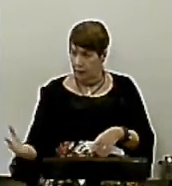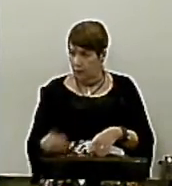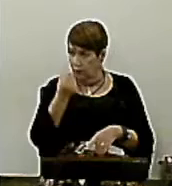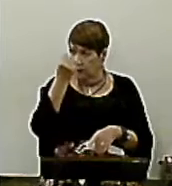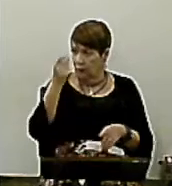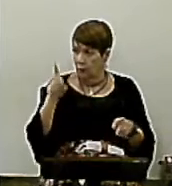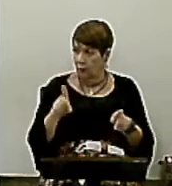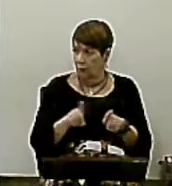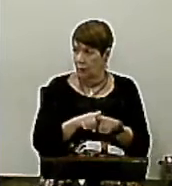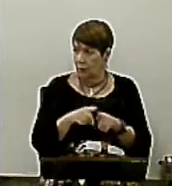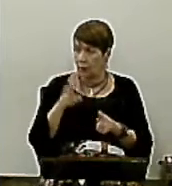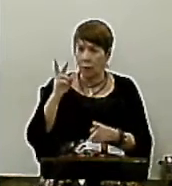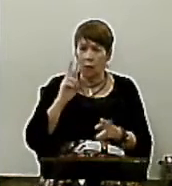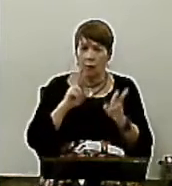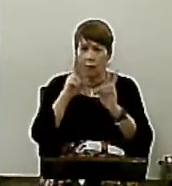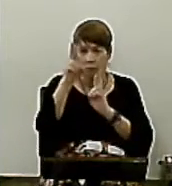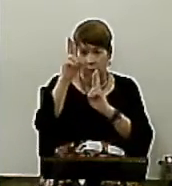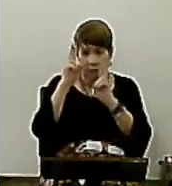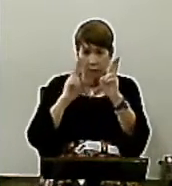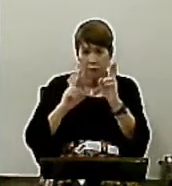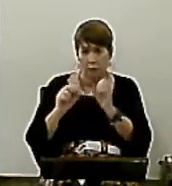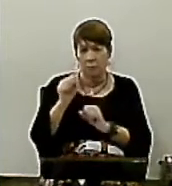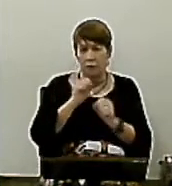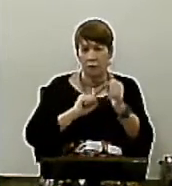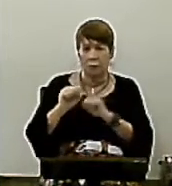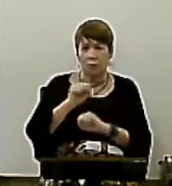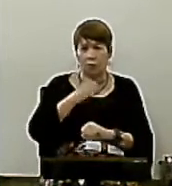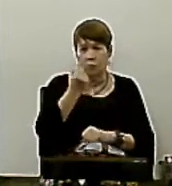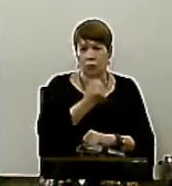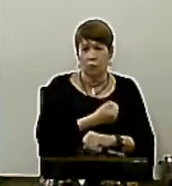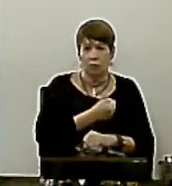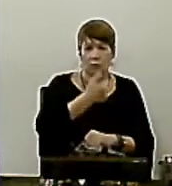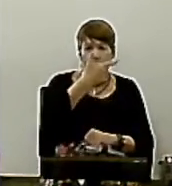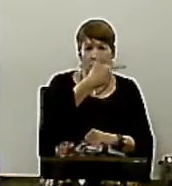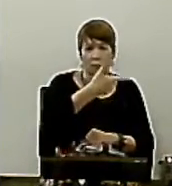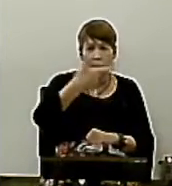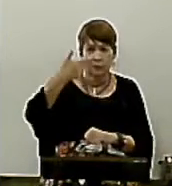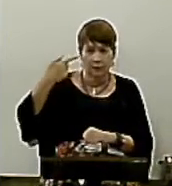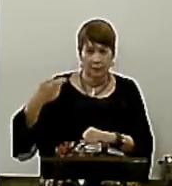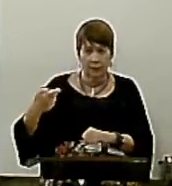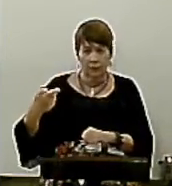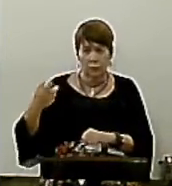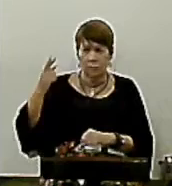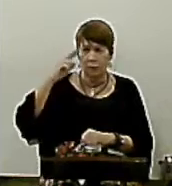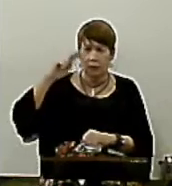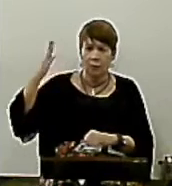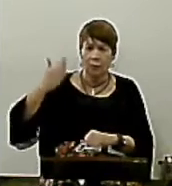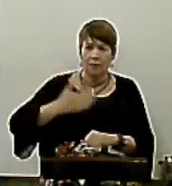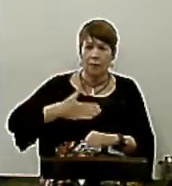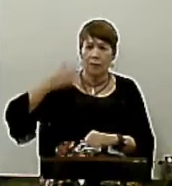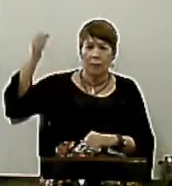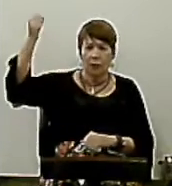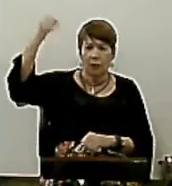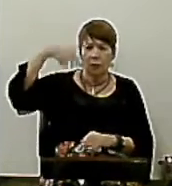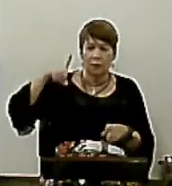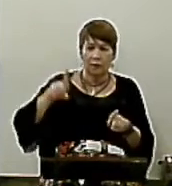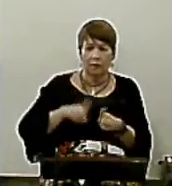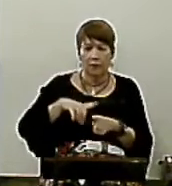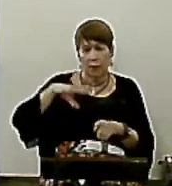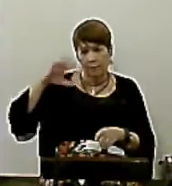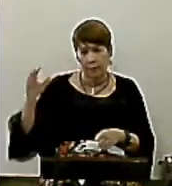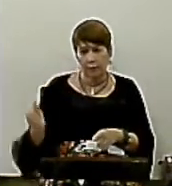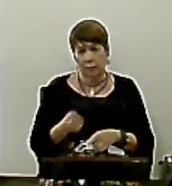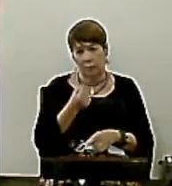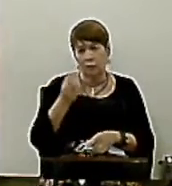nossa fortaleza Diz o Salmo 27 O Senhor é a minha luz E a minha salvação O Senhor é a